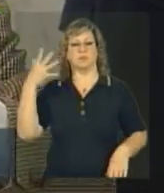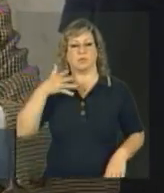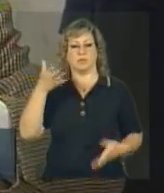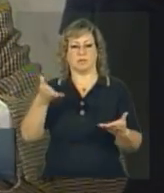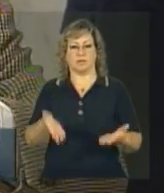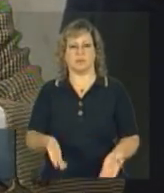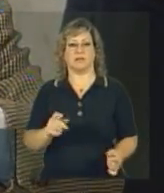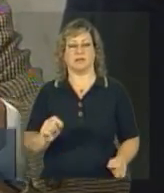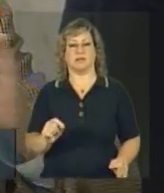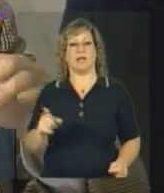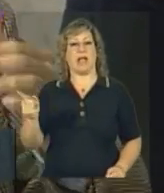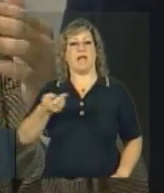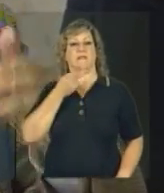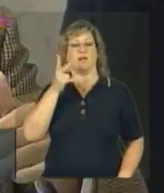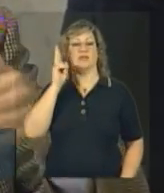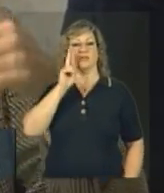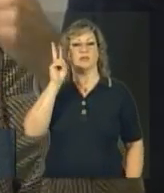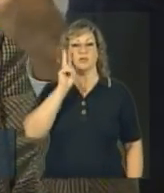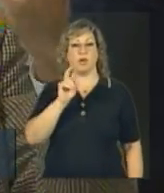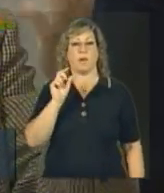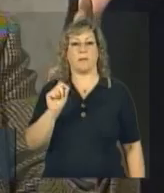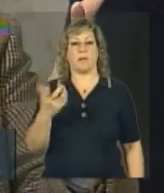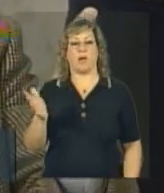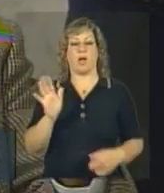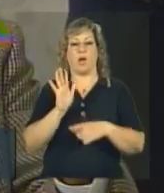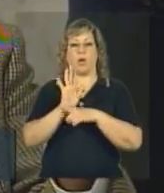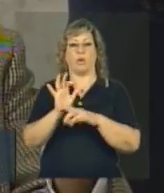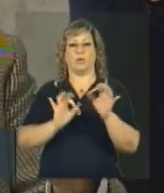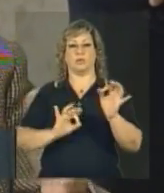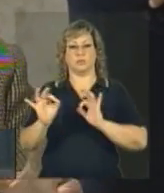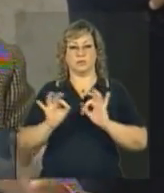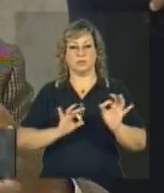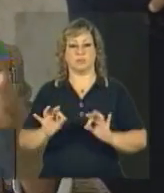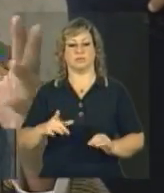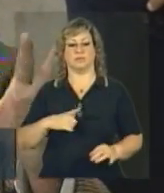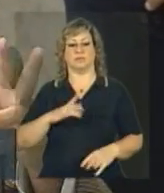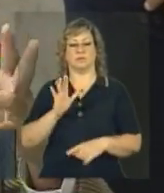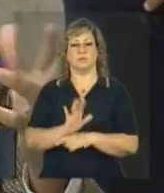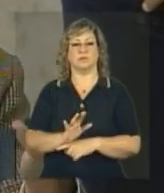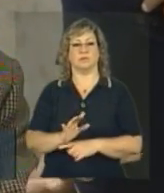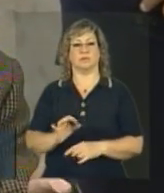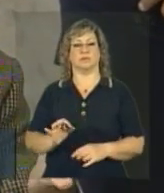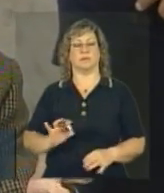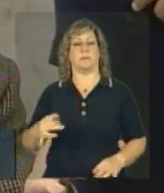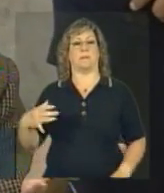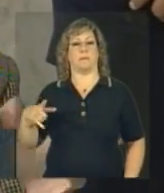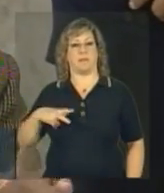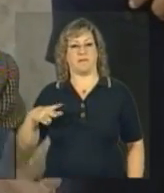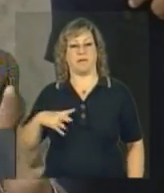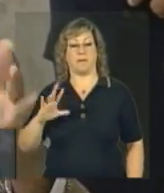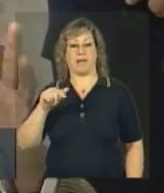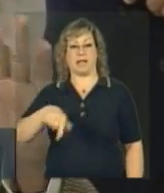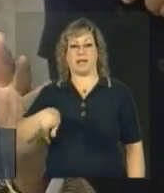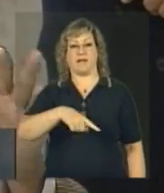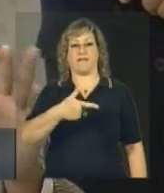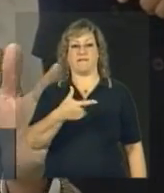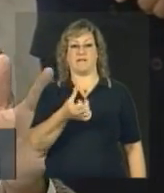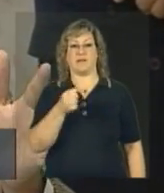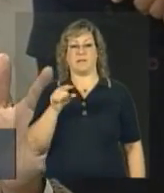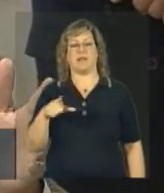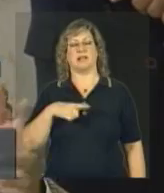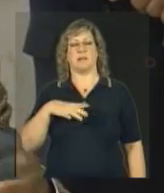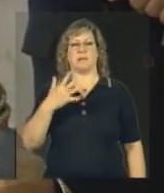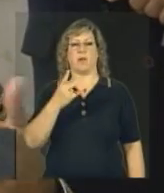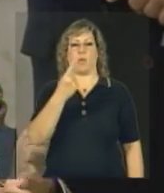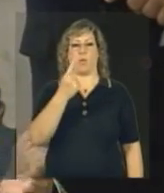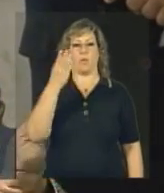fez questão de sublinhar o fato da colaboração da iniciativa privada. No entanto, nesses 26 mil, temos aí mais ou menos um